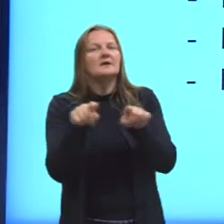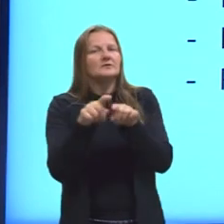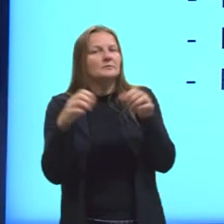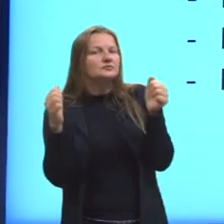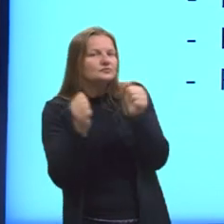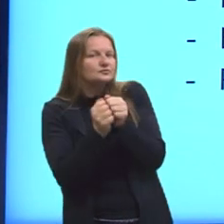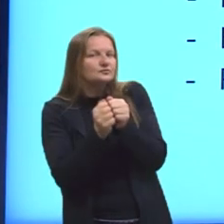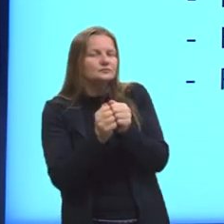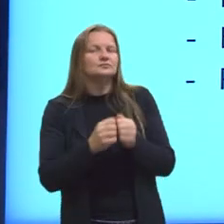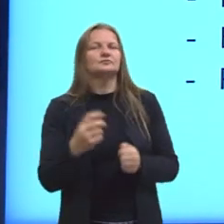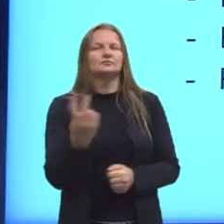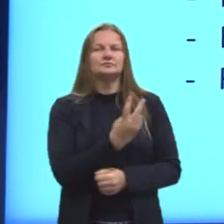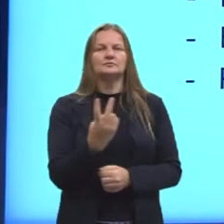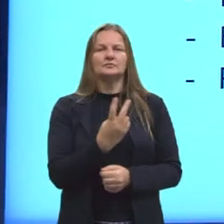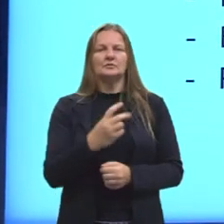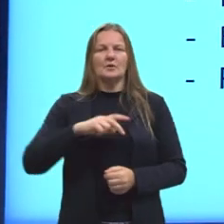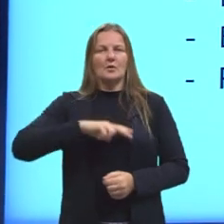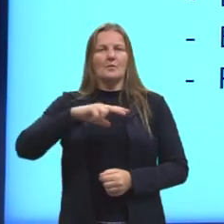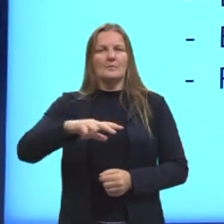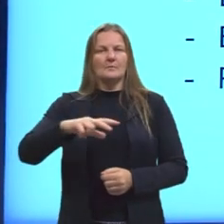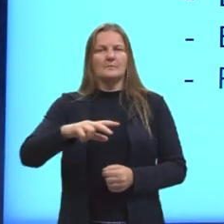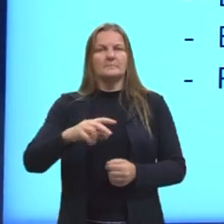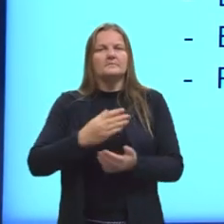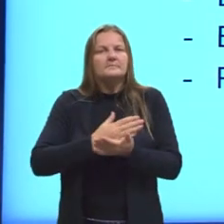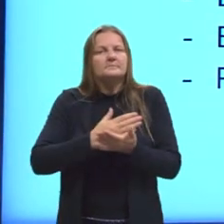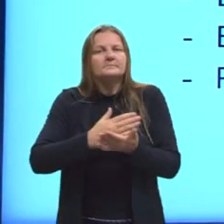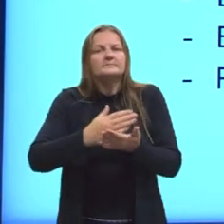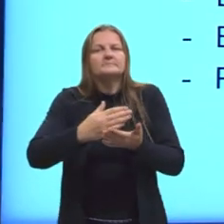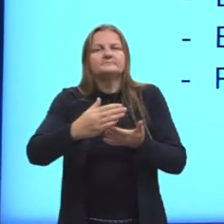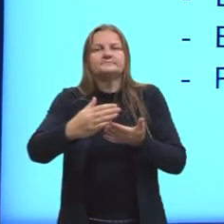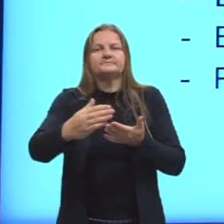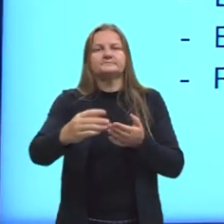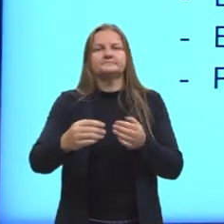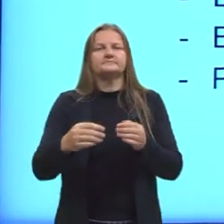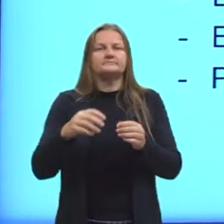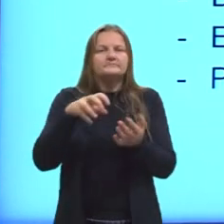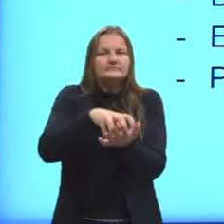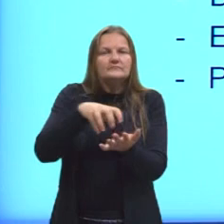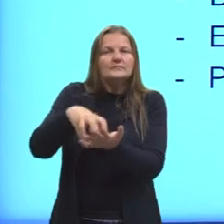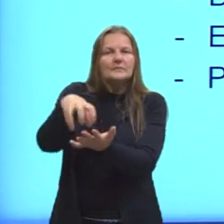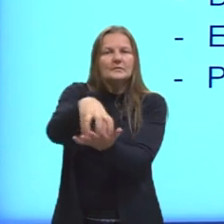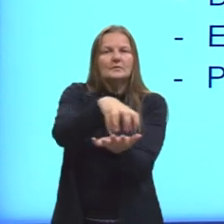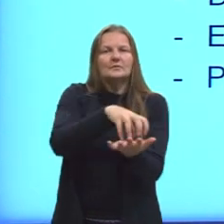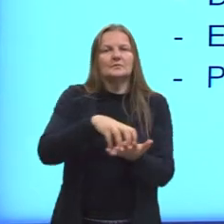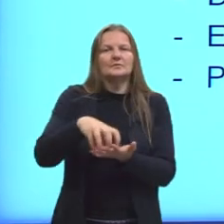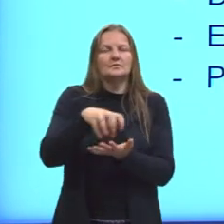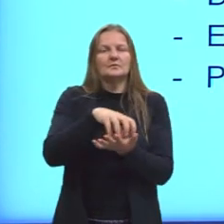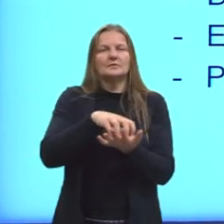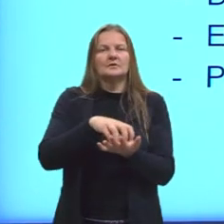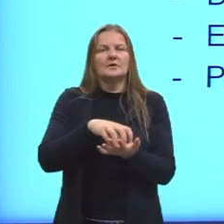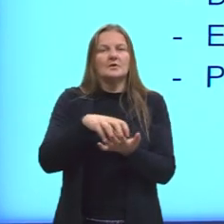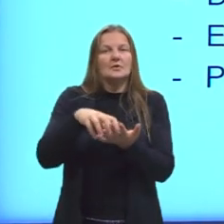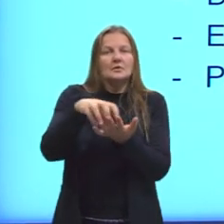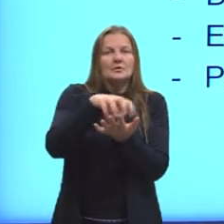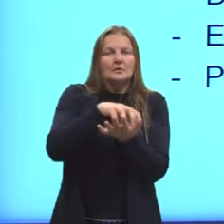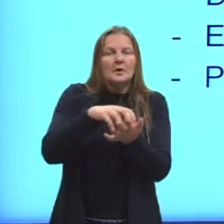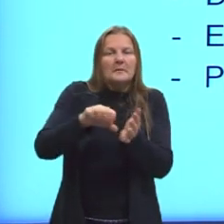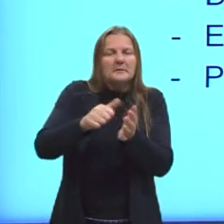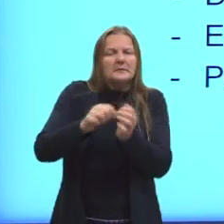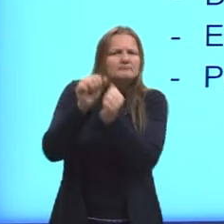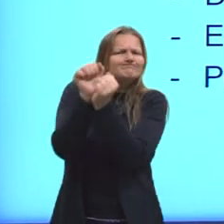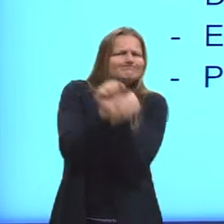E ela parte de Portugal, então os portugueses começam a colonizar. E de que colônia surgem os primeiros